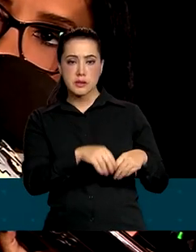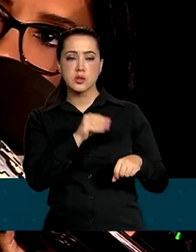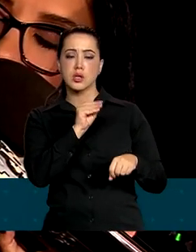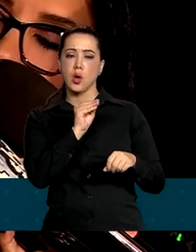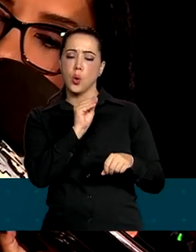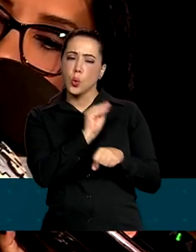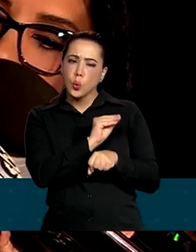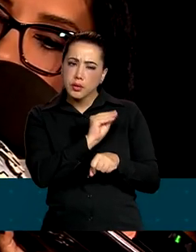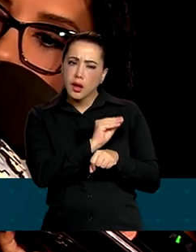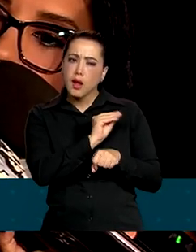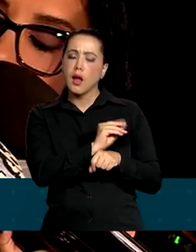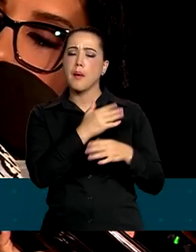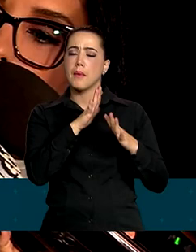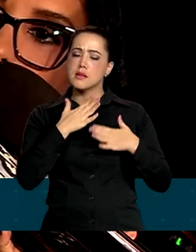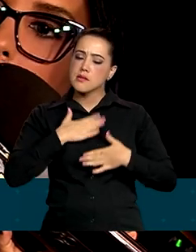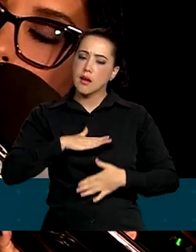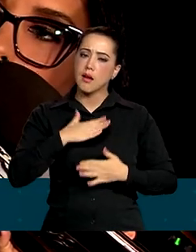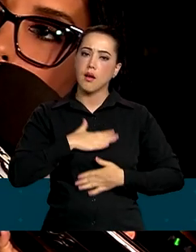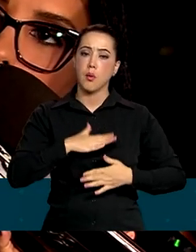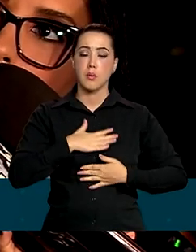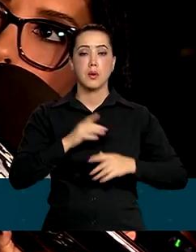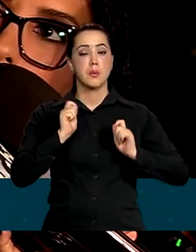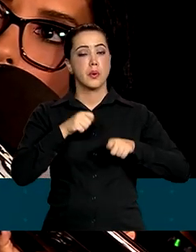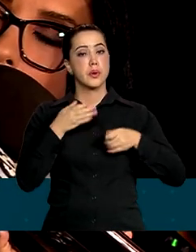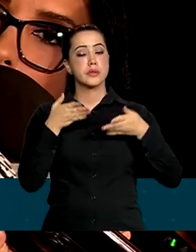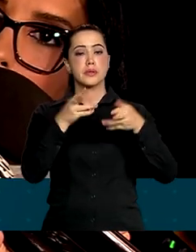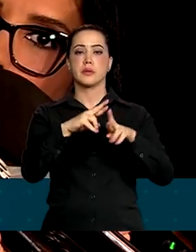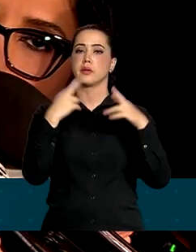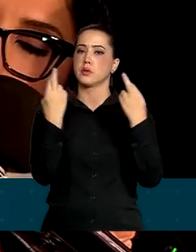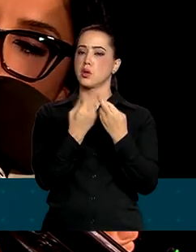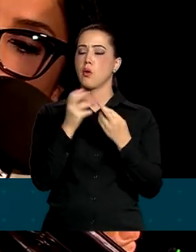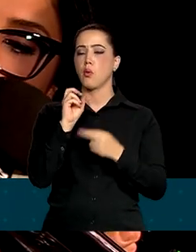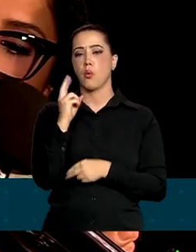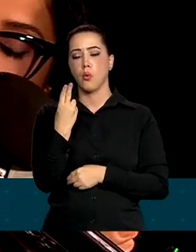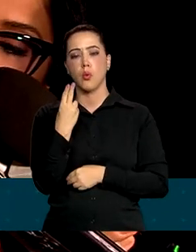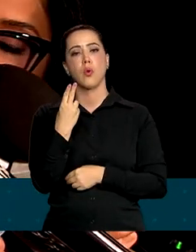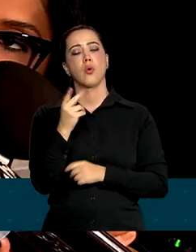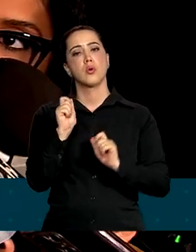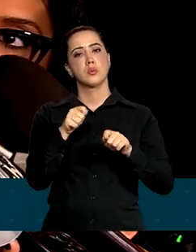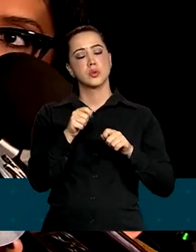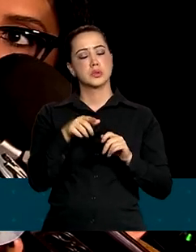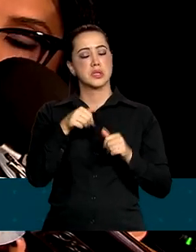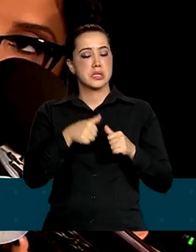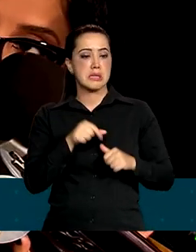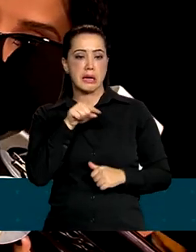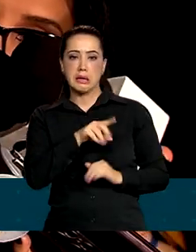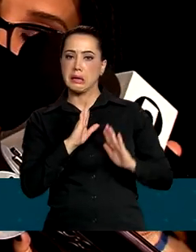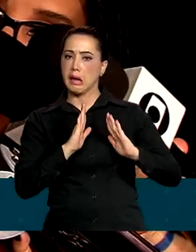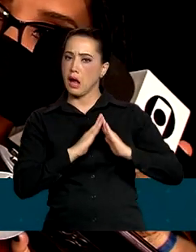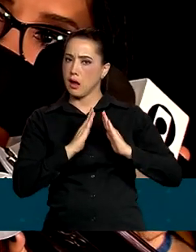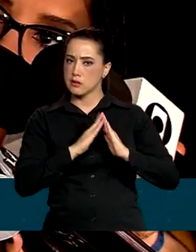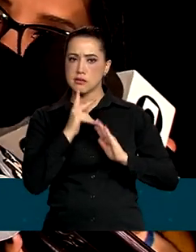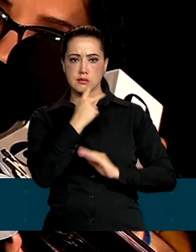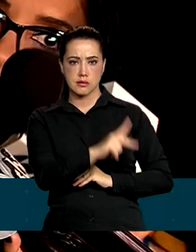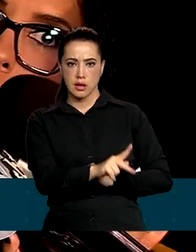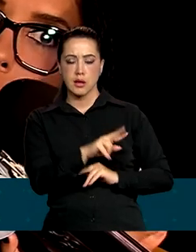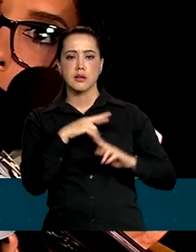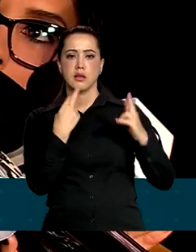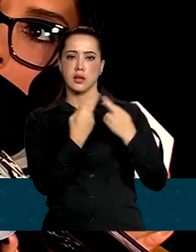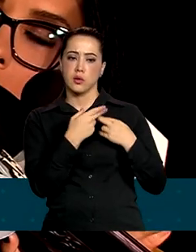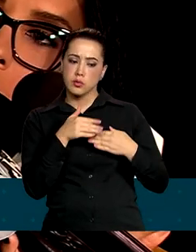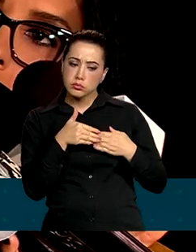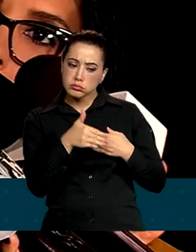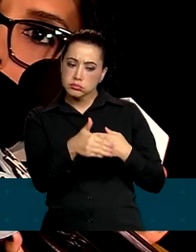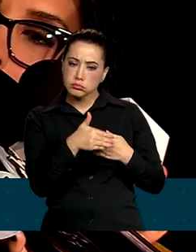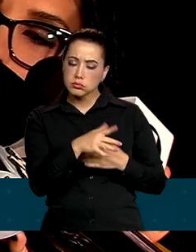maior tempo de repouso, possa participar das reuniões ou fazer reuniões aqui mesmo, né? Nesses próximos